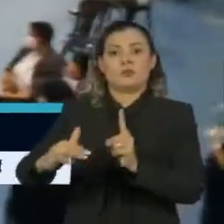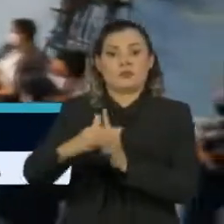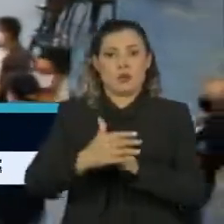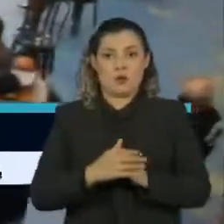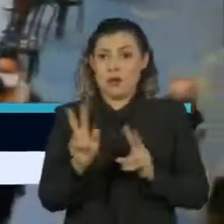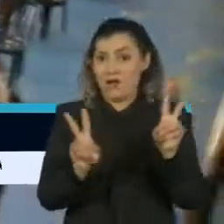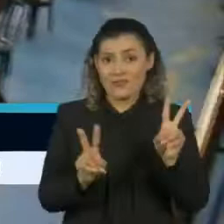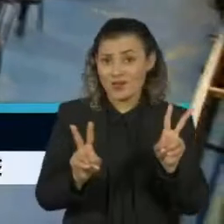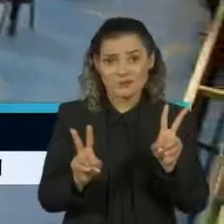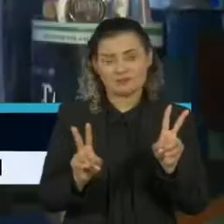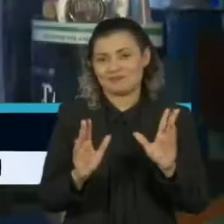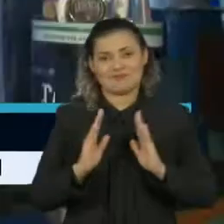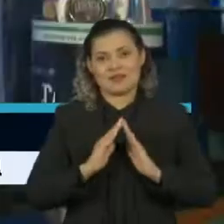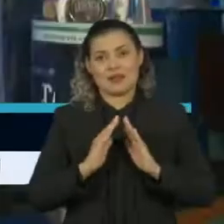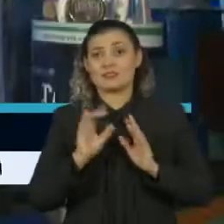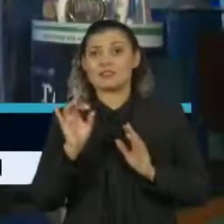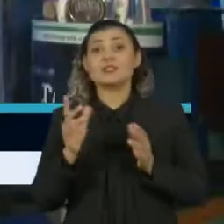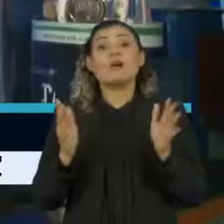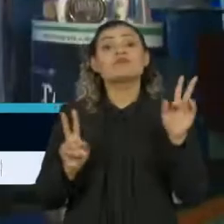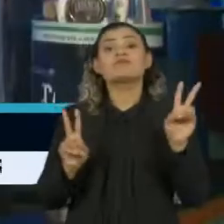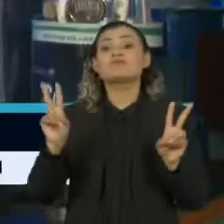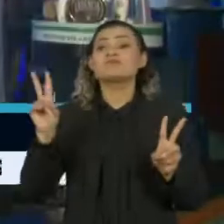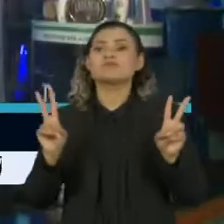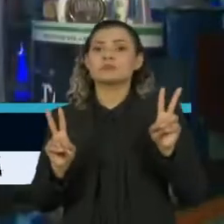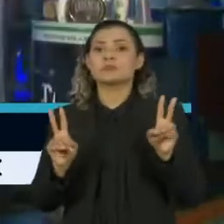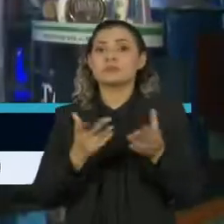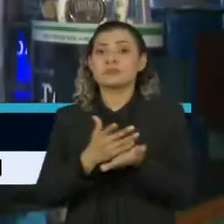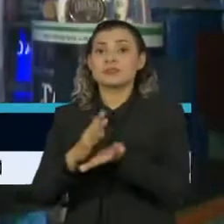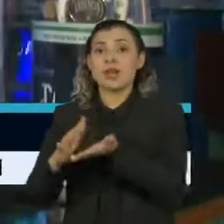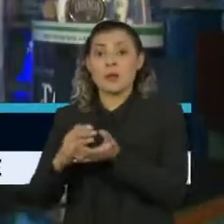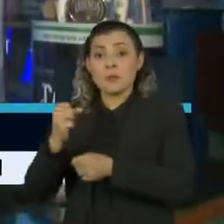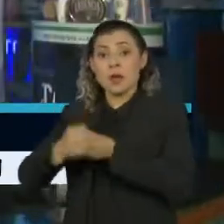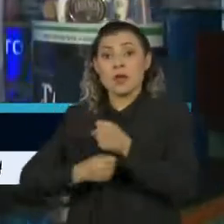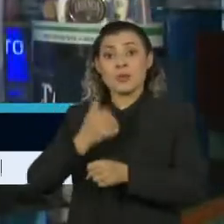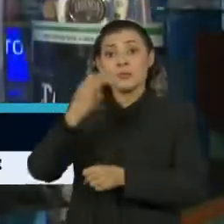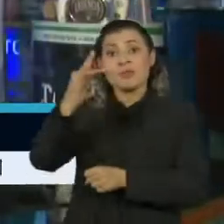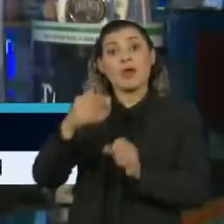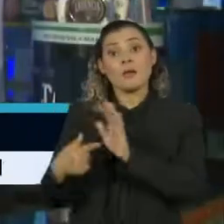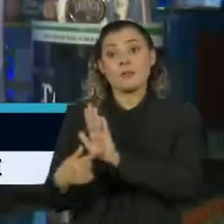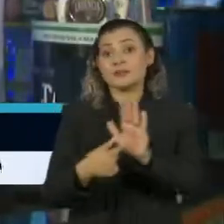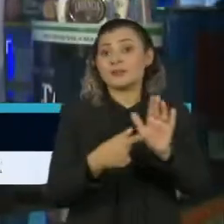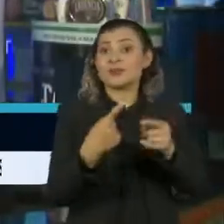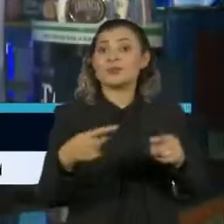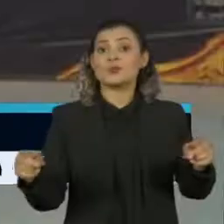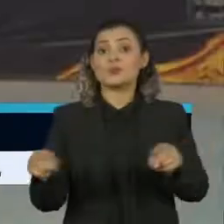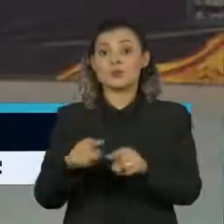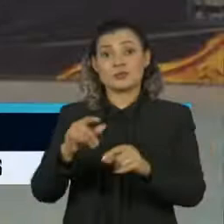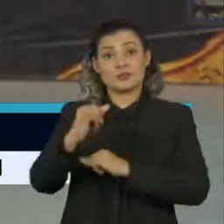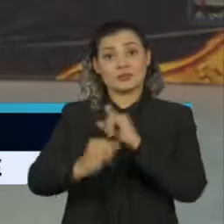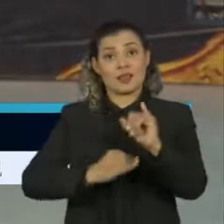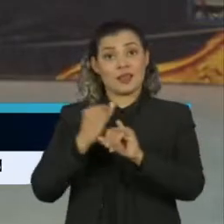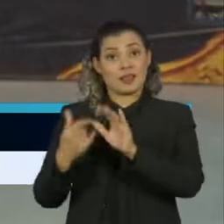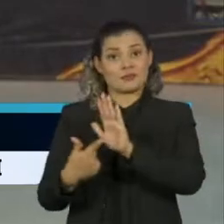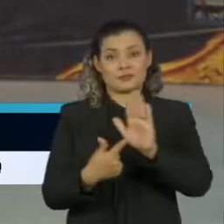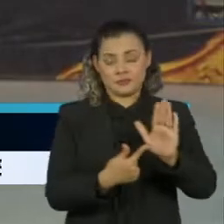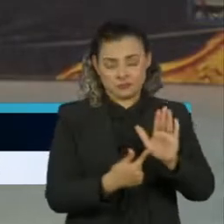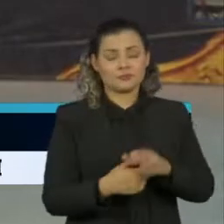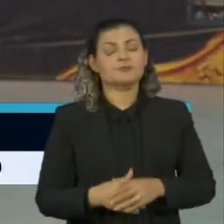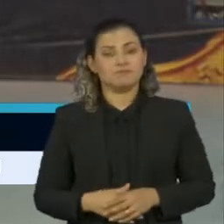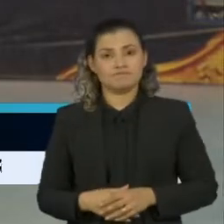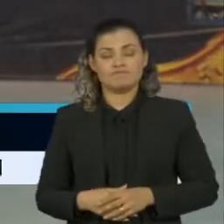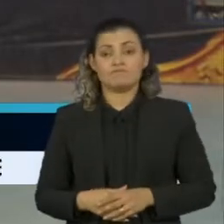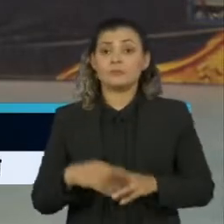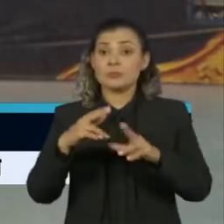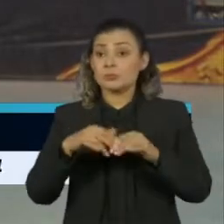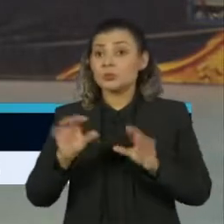Carnaval só de casa. O samba do ano que vem foi apresentado para a comunidade pela internet. Na fábrica do samba já estariam